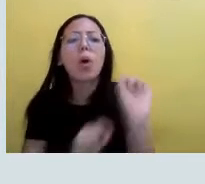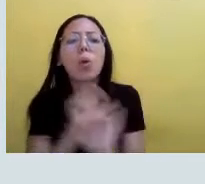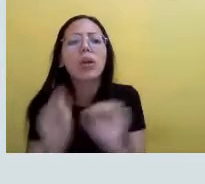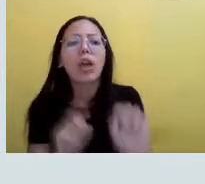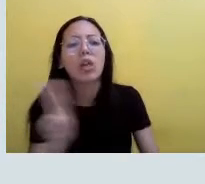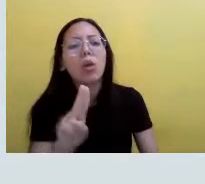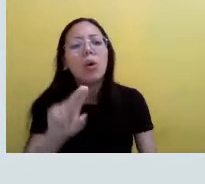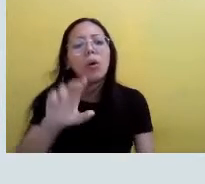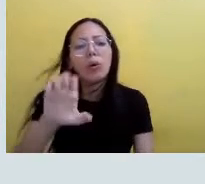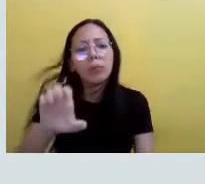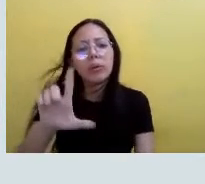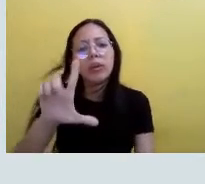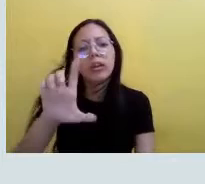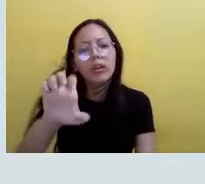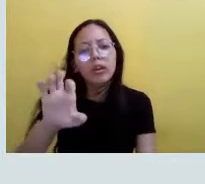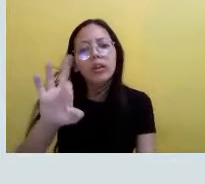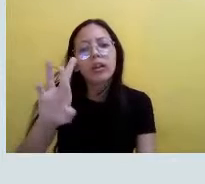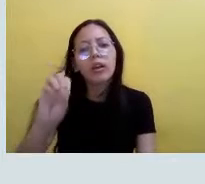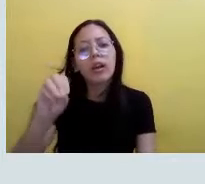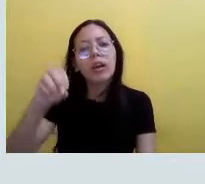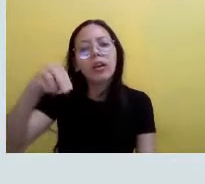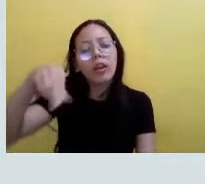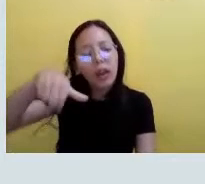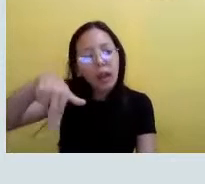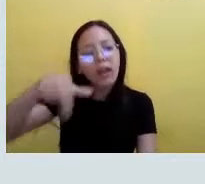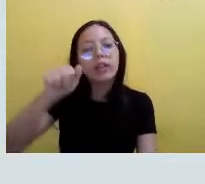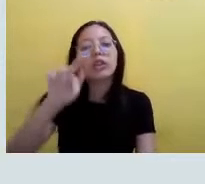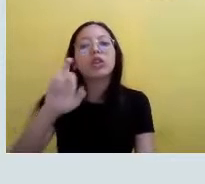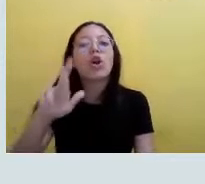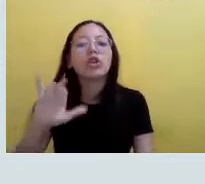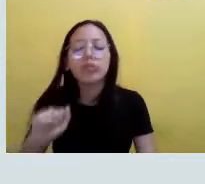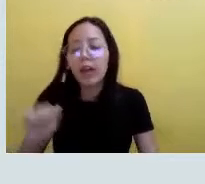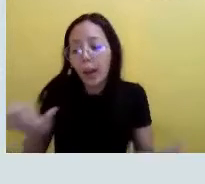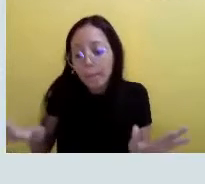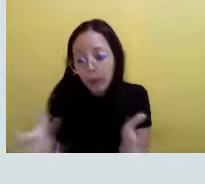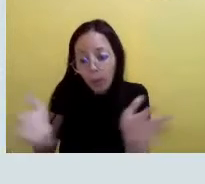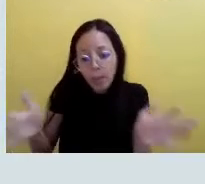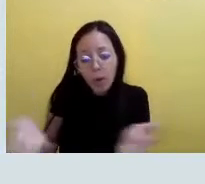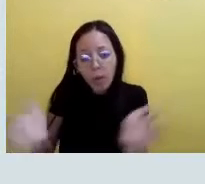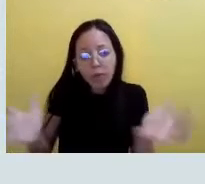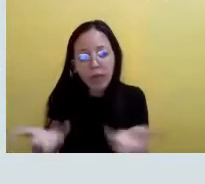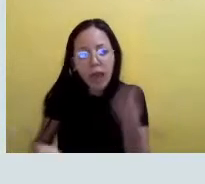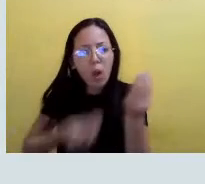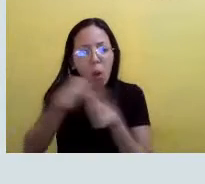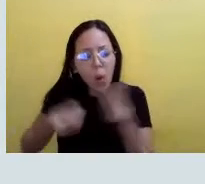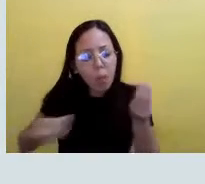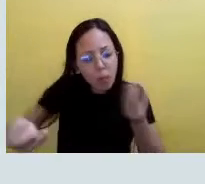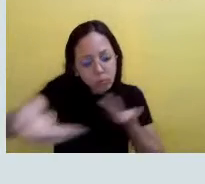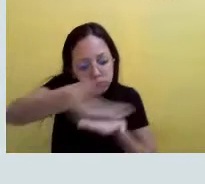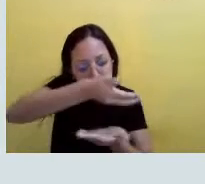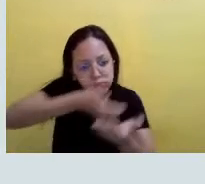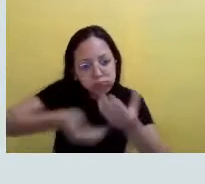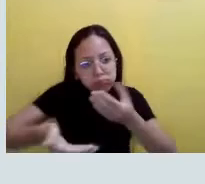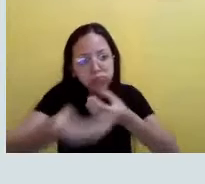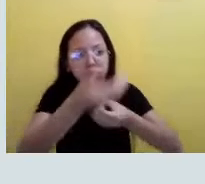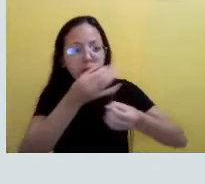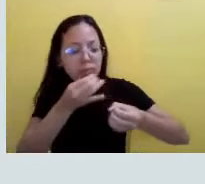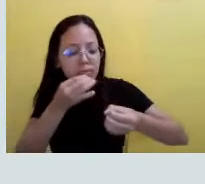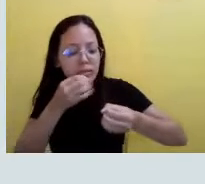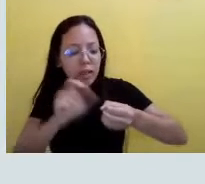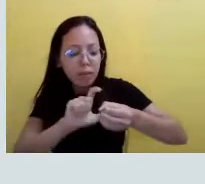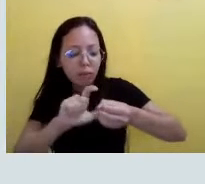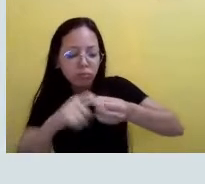eletrosfera, vão ter justamente os elétrons, que vão promover o processo, as interações que esses átomos, eles vão